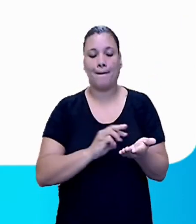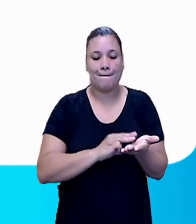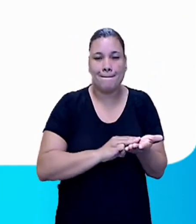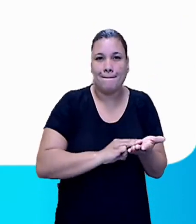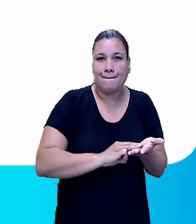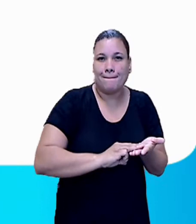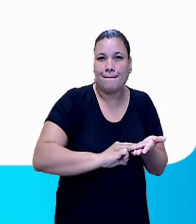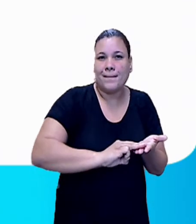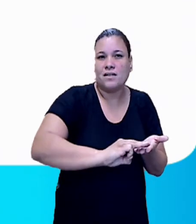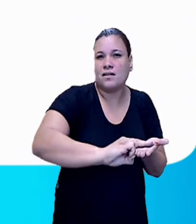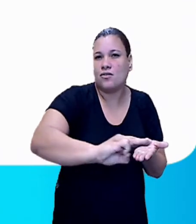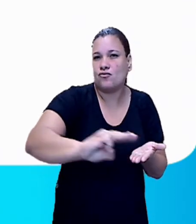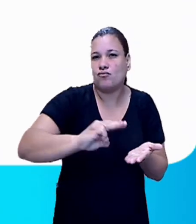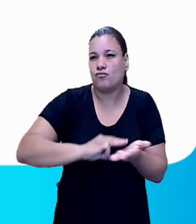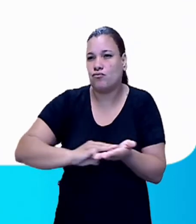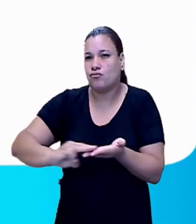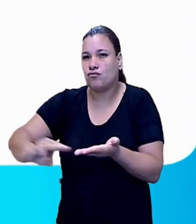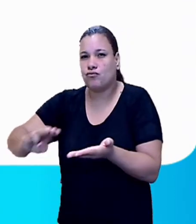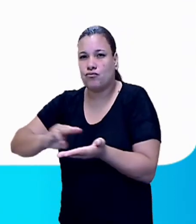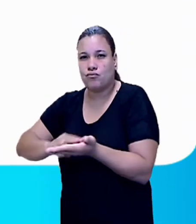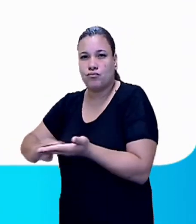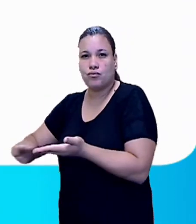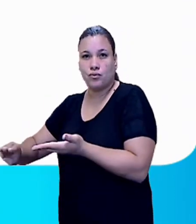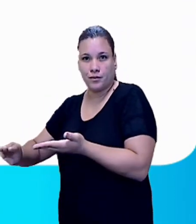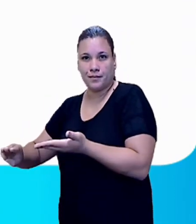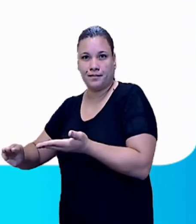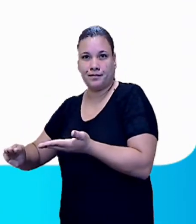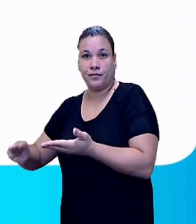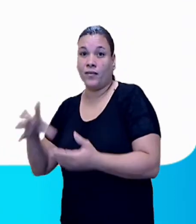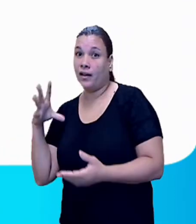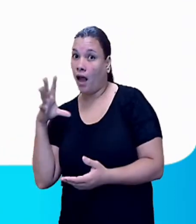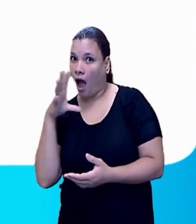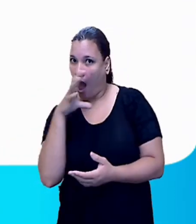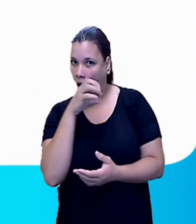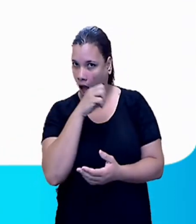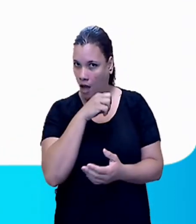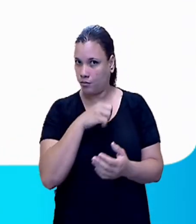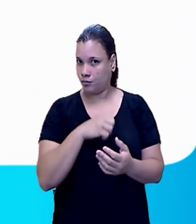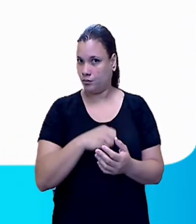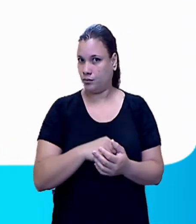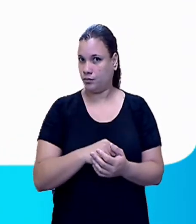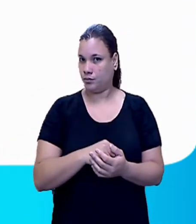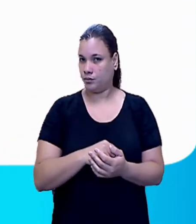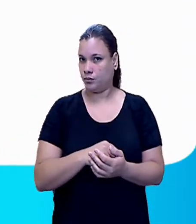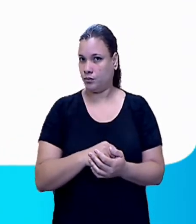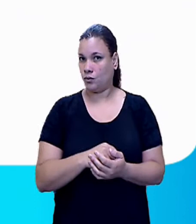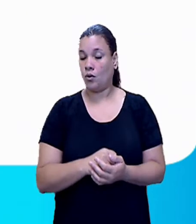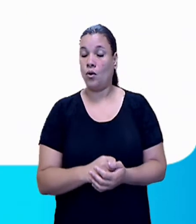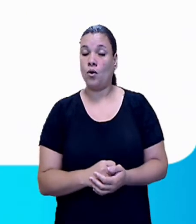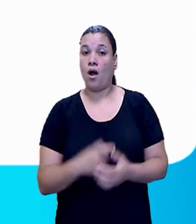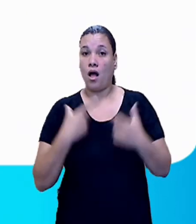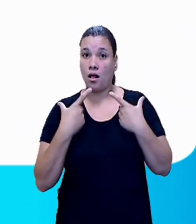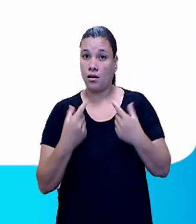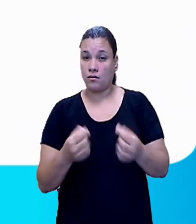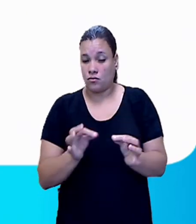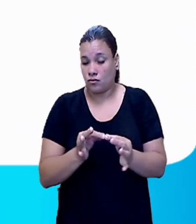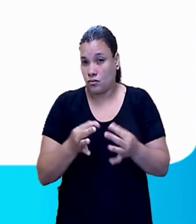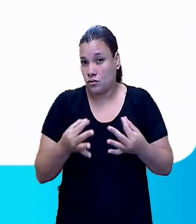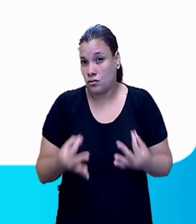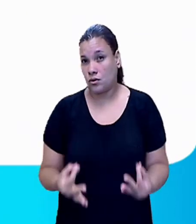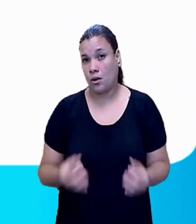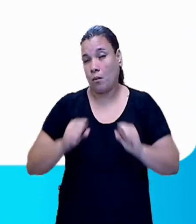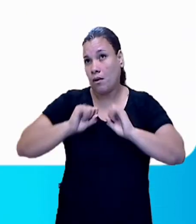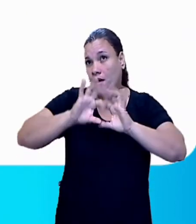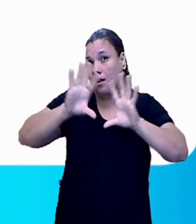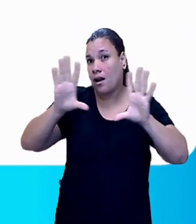né? E muitas vezes, ó, ele é apresentado de maneira breve, numa linguagem clara, simples, né?